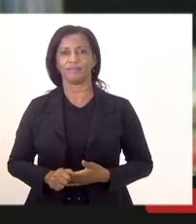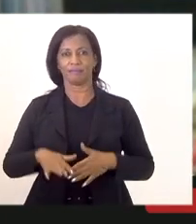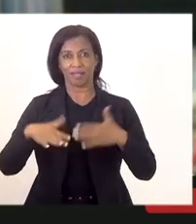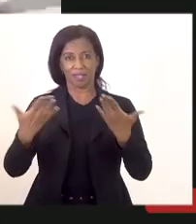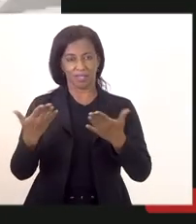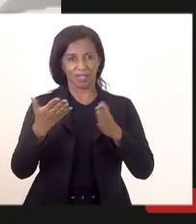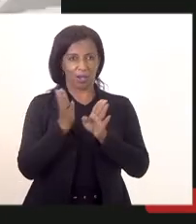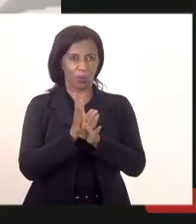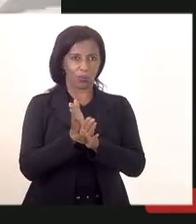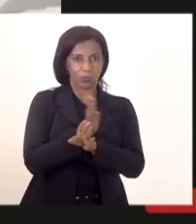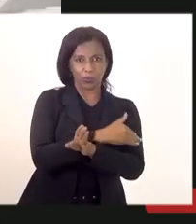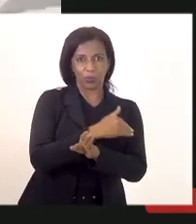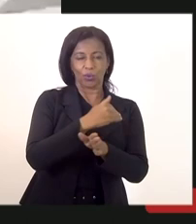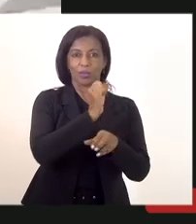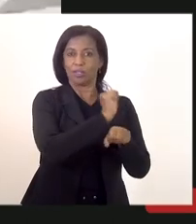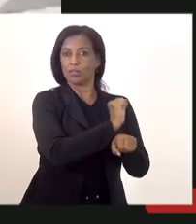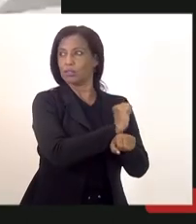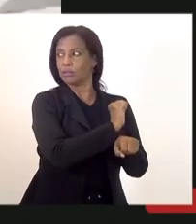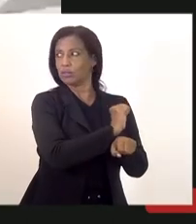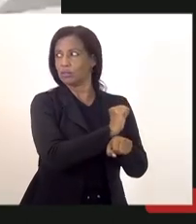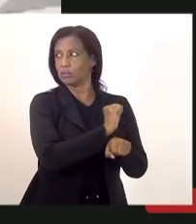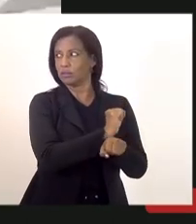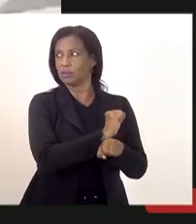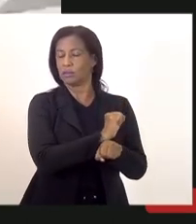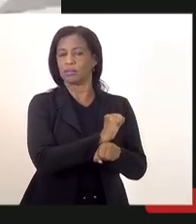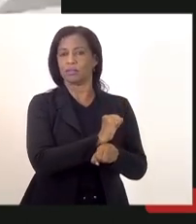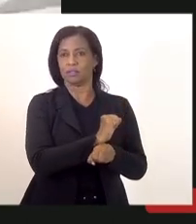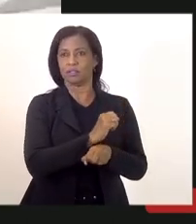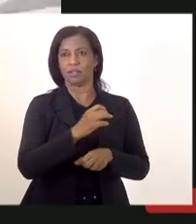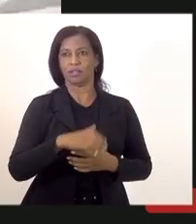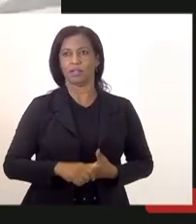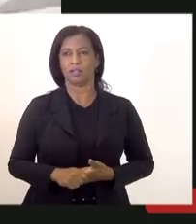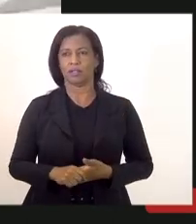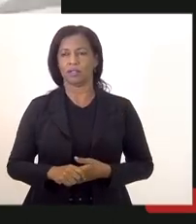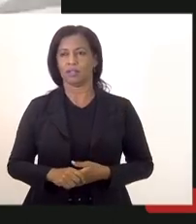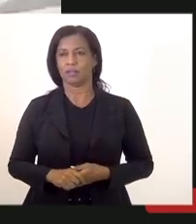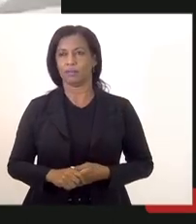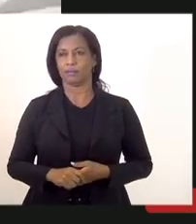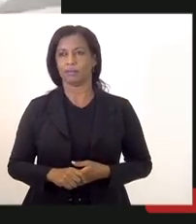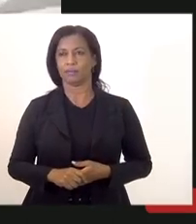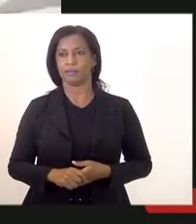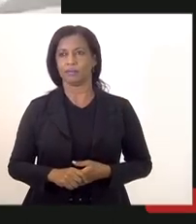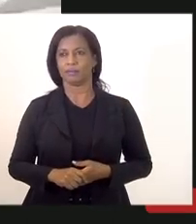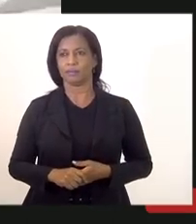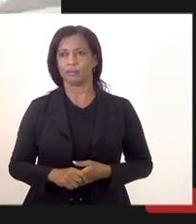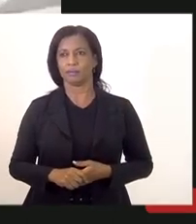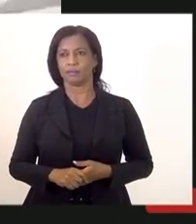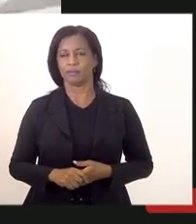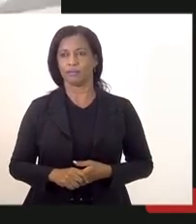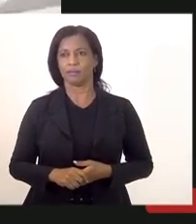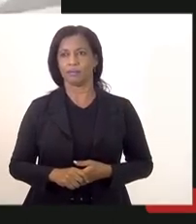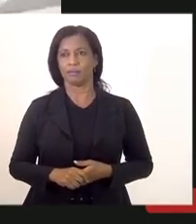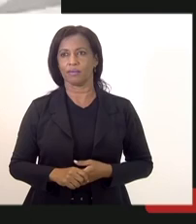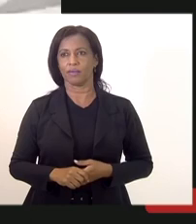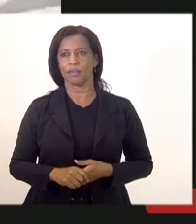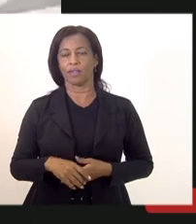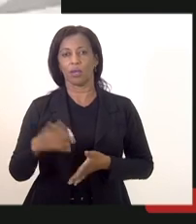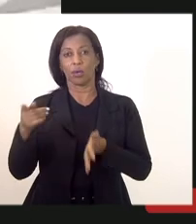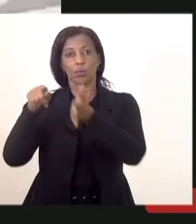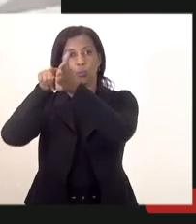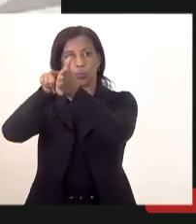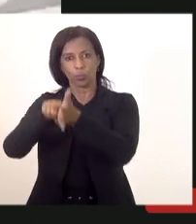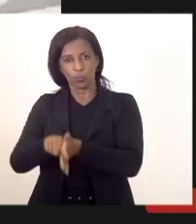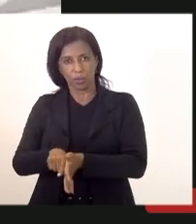reservas são desconsiderados aquele que se passou no exame de